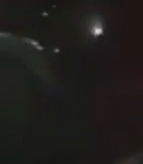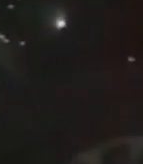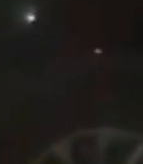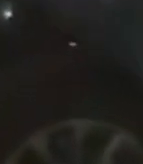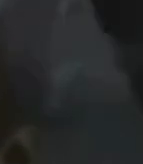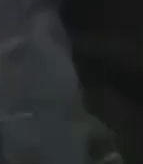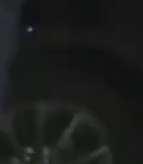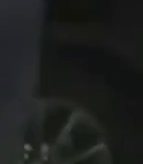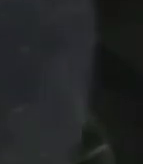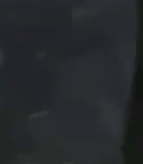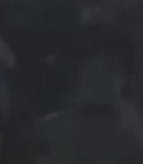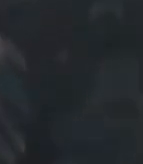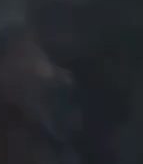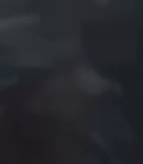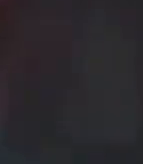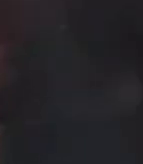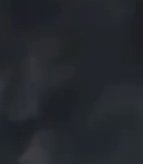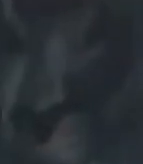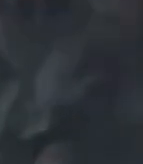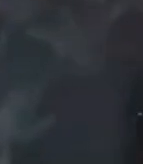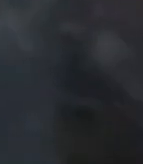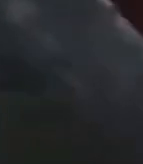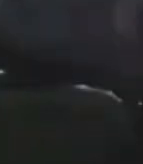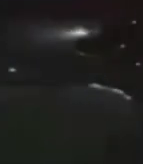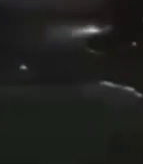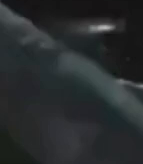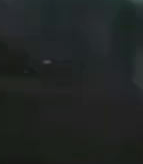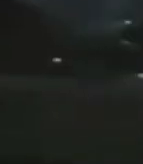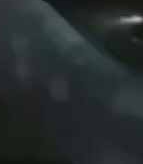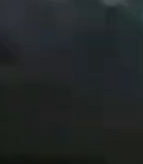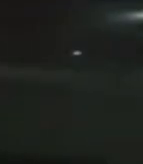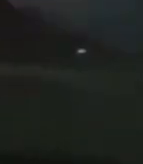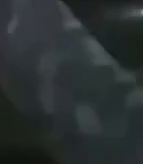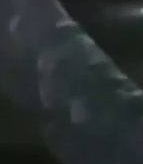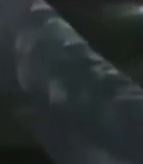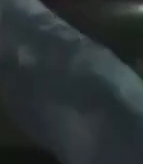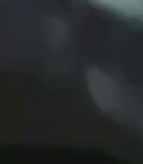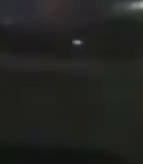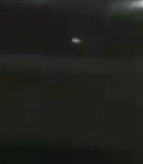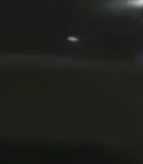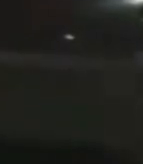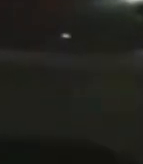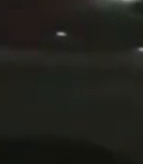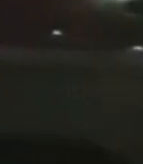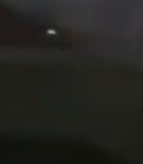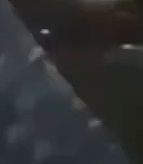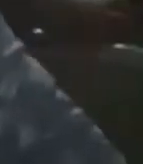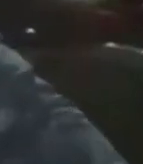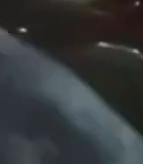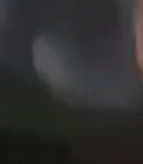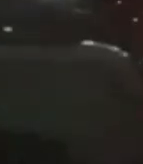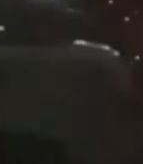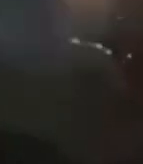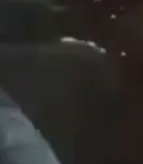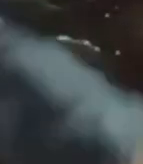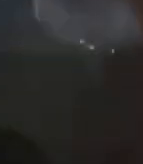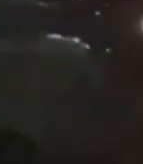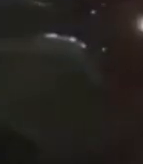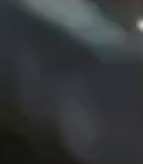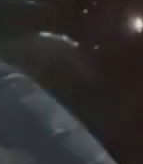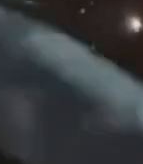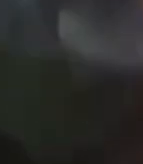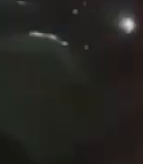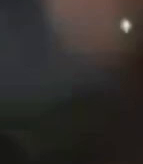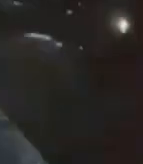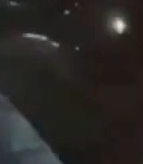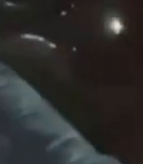Iluminamos a cidade. Estamos trabalhando à noite, fazendo trabalho de polícia. E eu venho aqui através desse vídeo pedir para